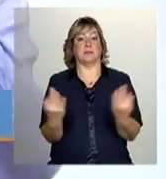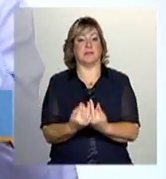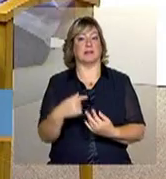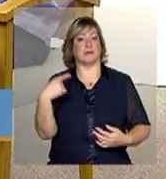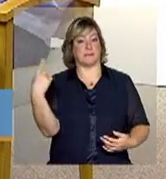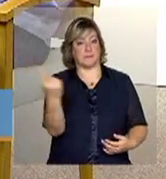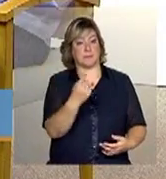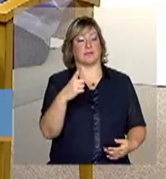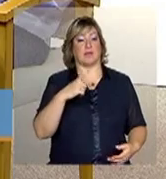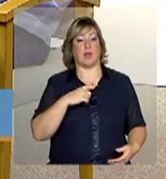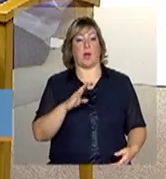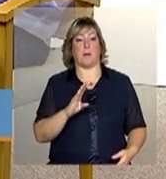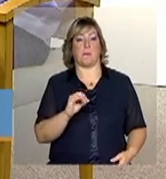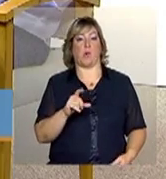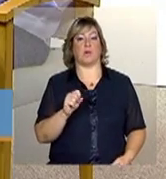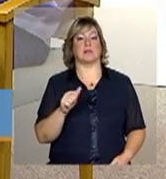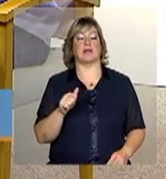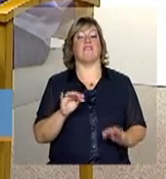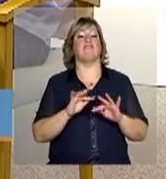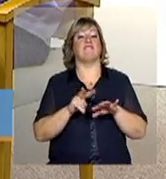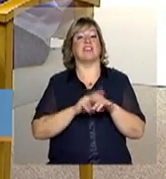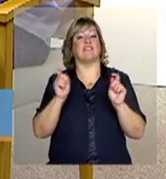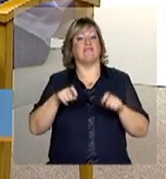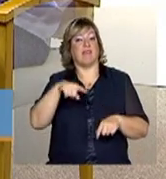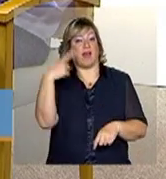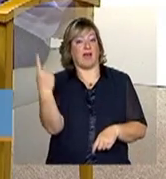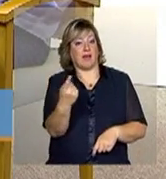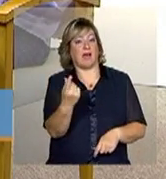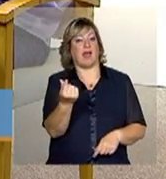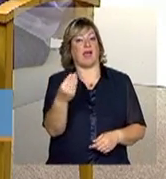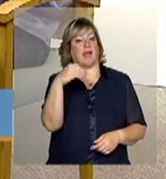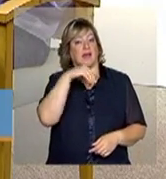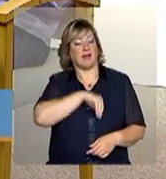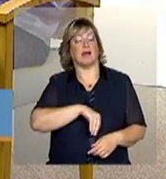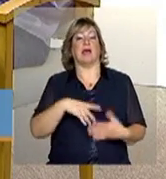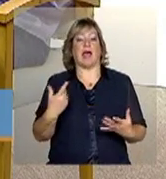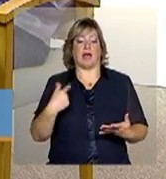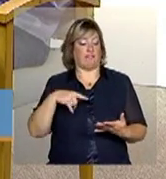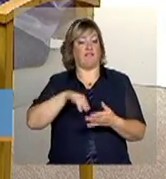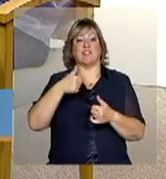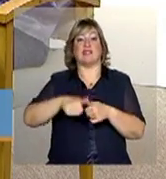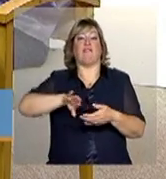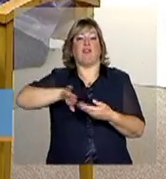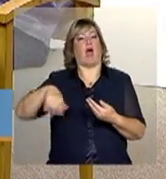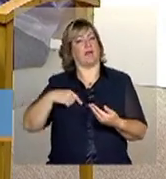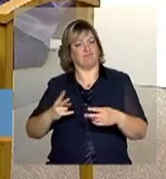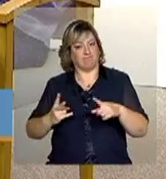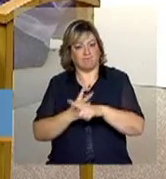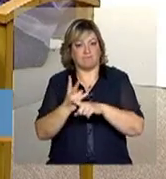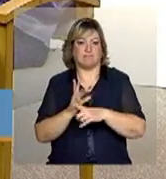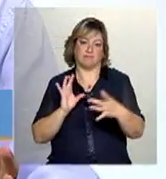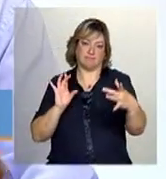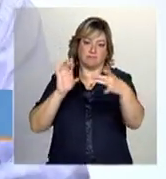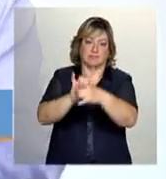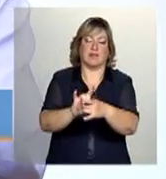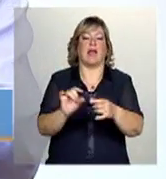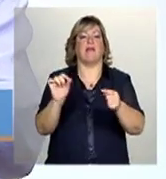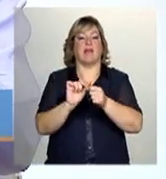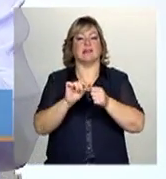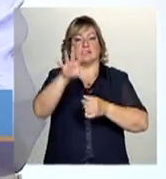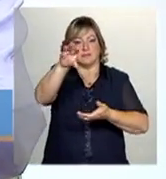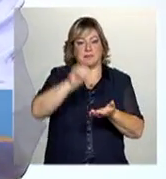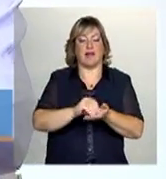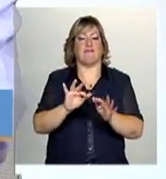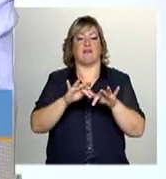beneficiárias do Bolsa Verde que estão fora do cadastro. E aí a gente começou a desenvolver estratégia em parceria com esses órgãos,